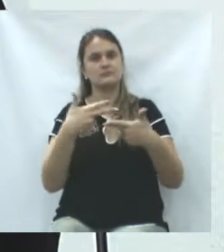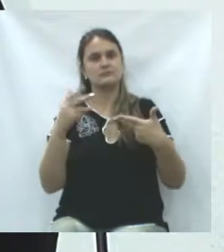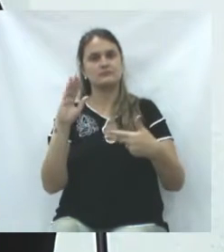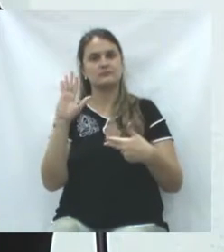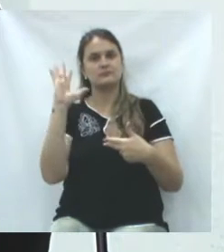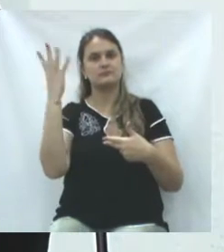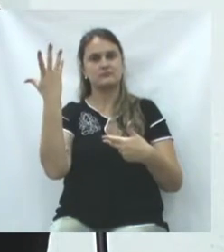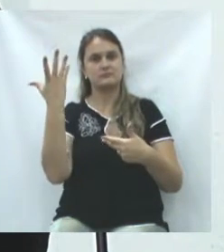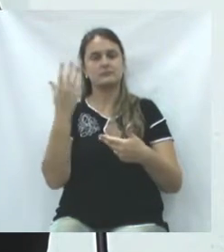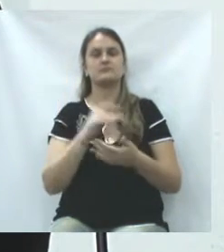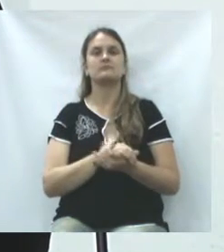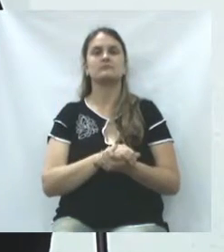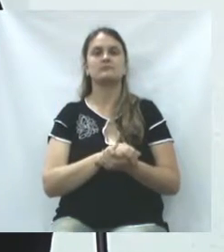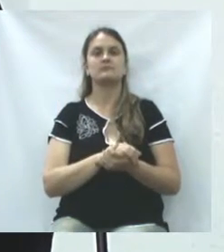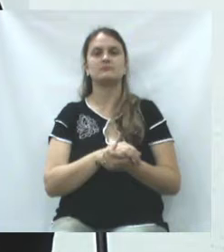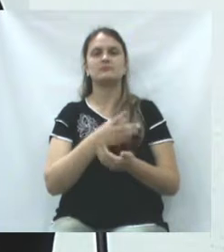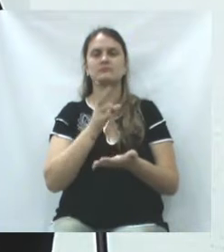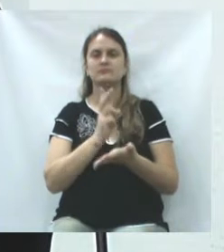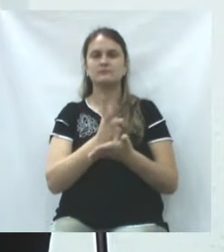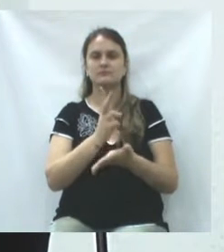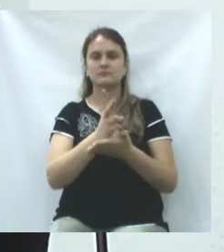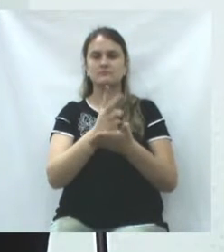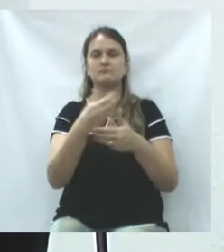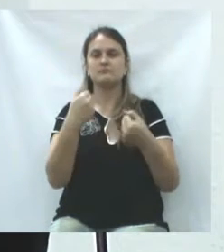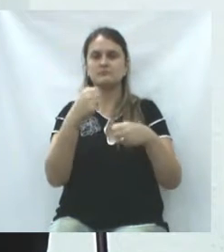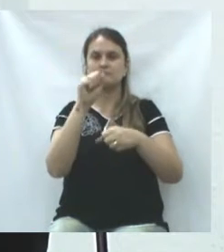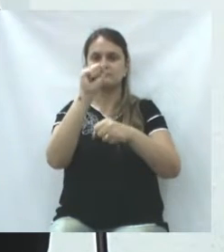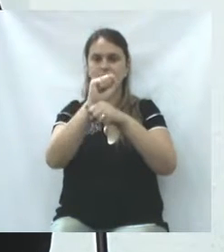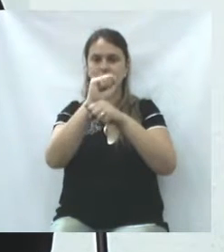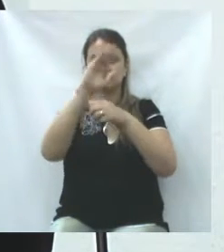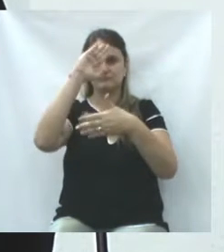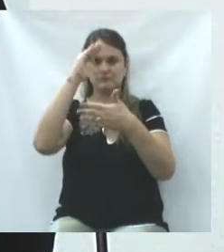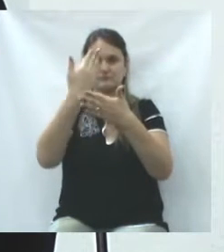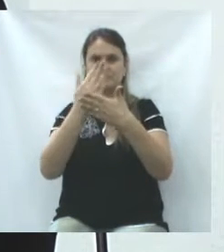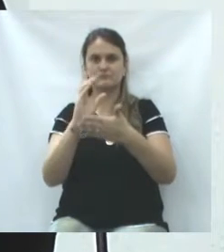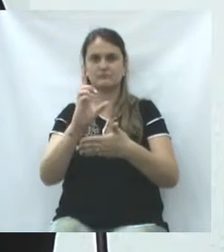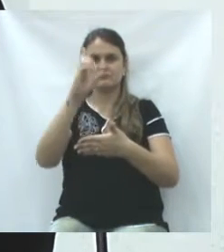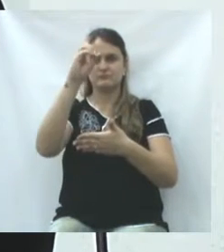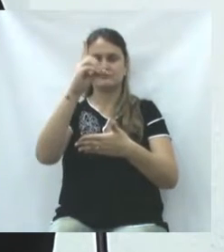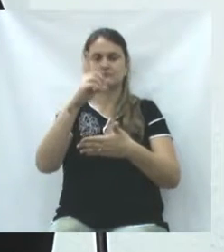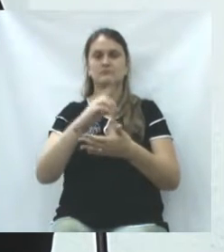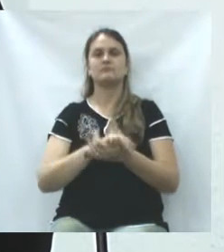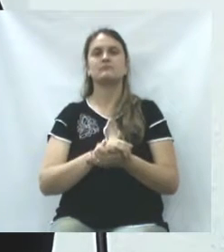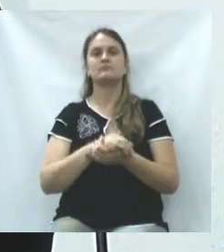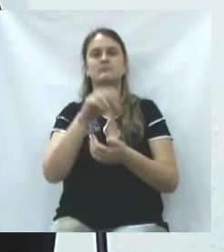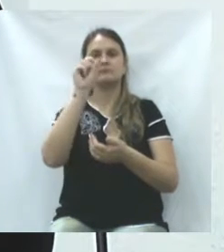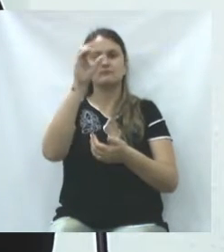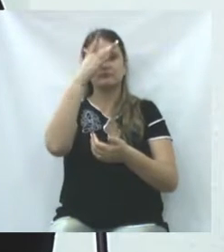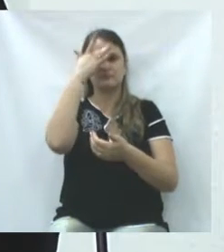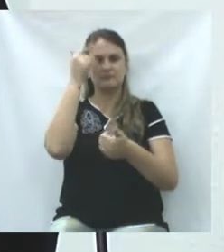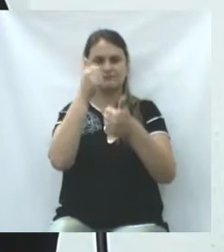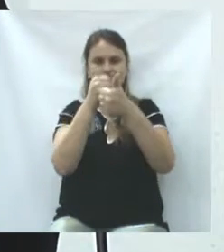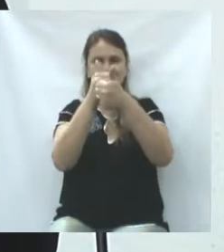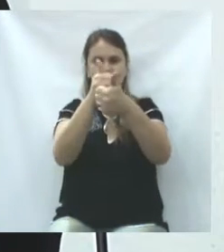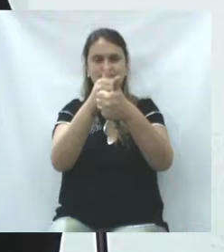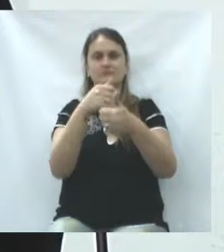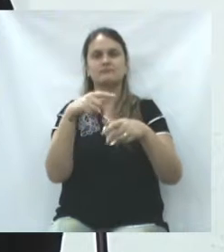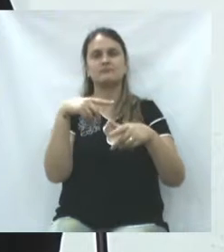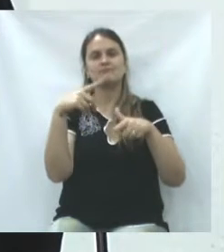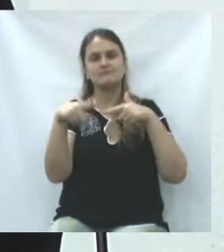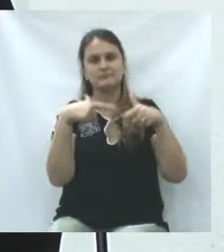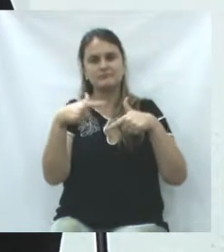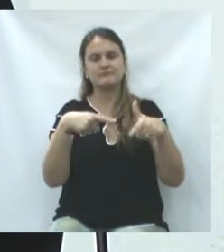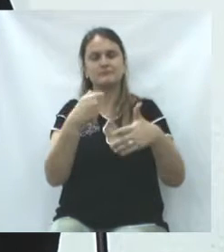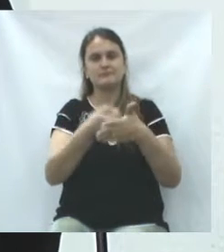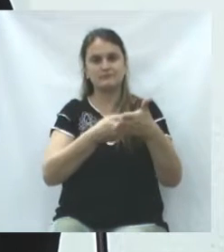as coisas aconteçam. Não é em vão ou inválido. Quem tem a sua luz e a segue, busca e